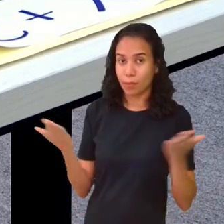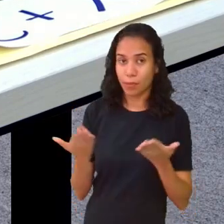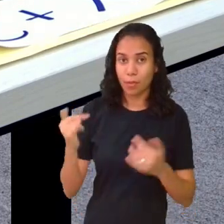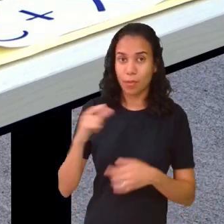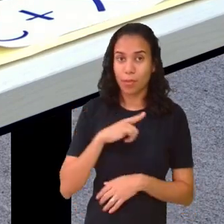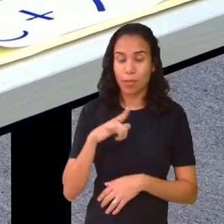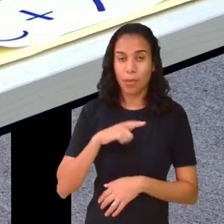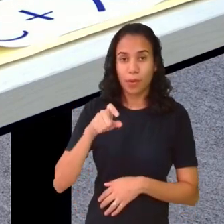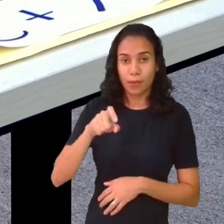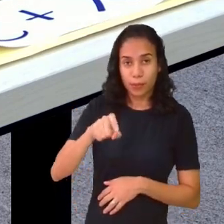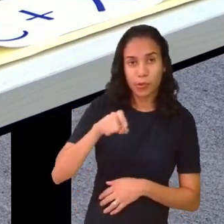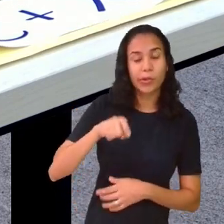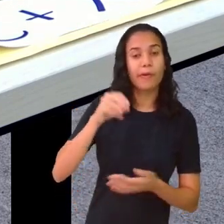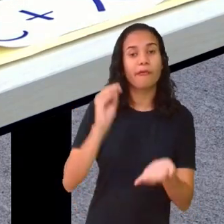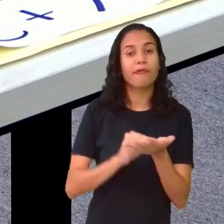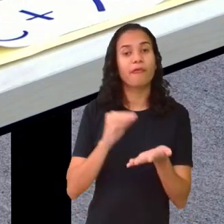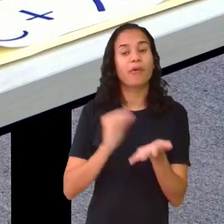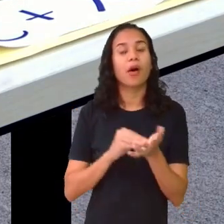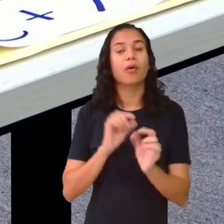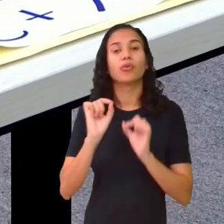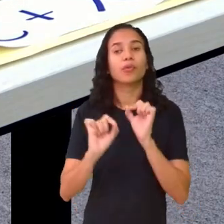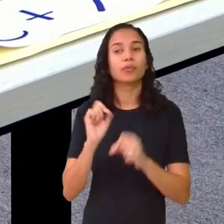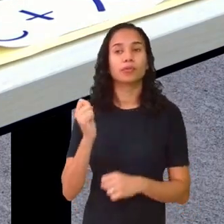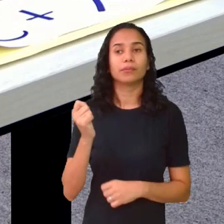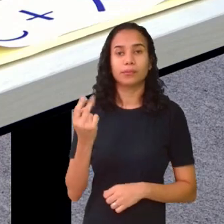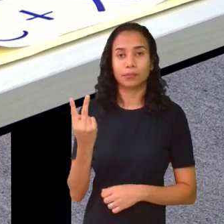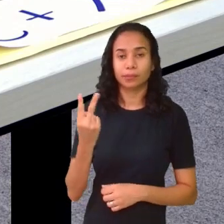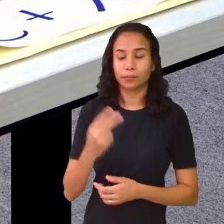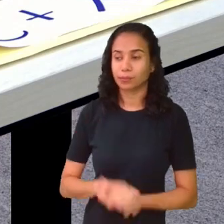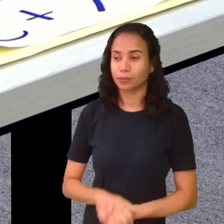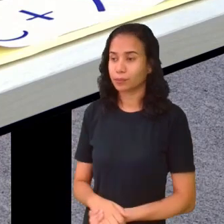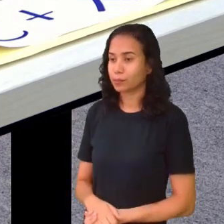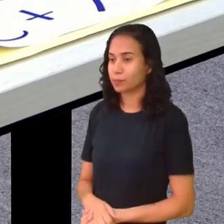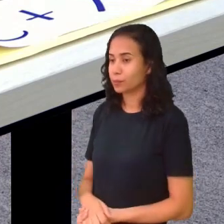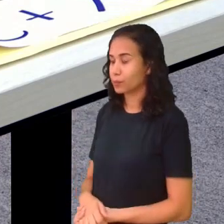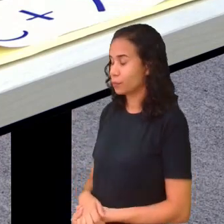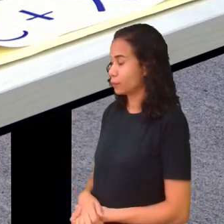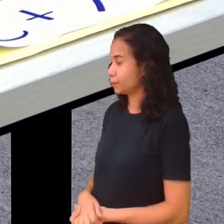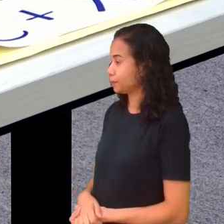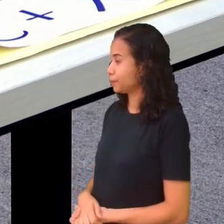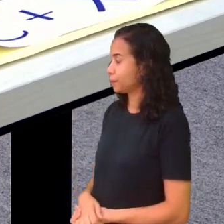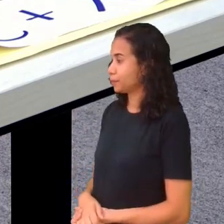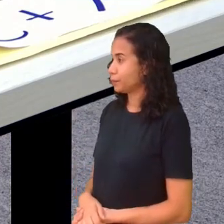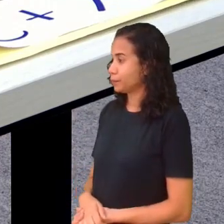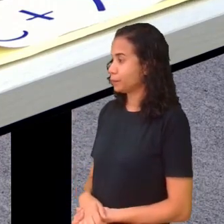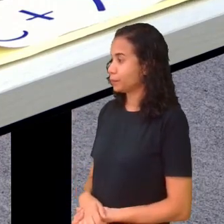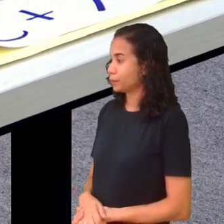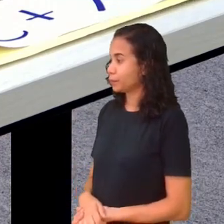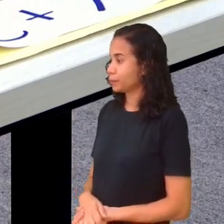eu tenho x, agora faltam 2. 1, 2.